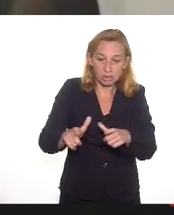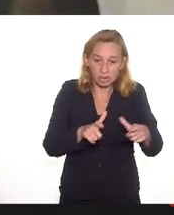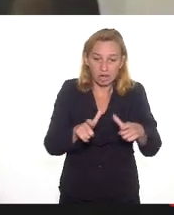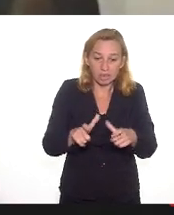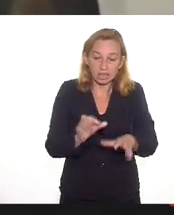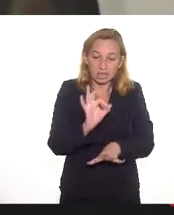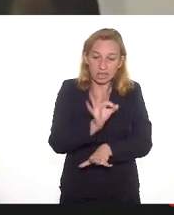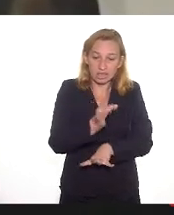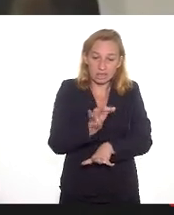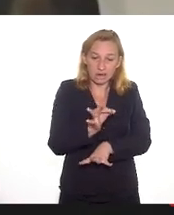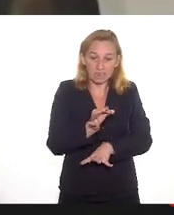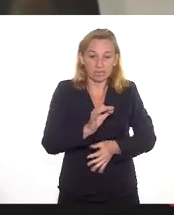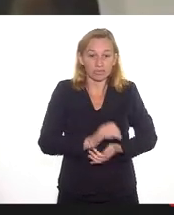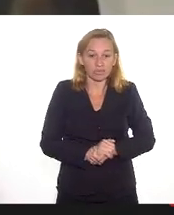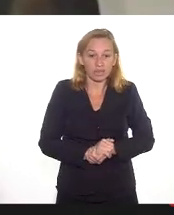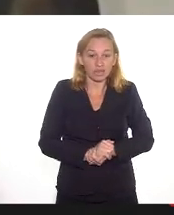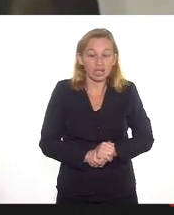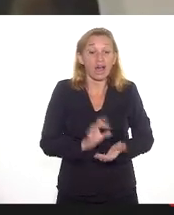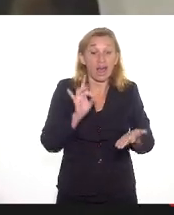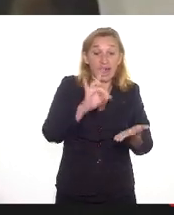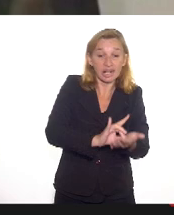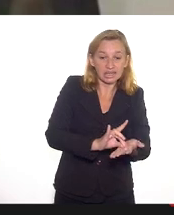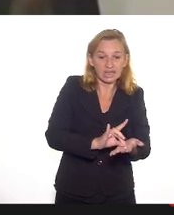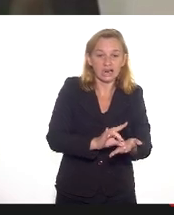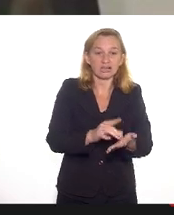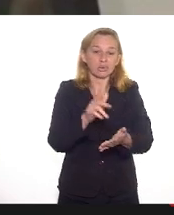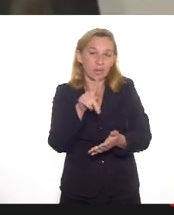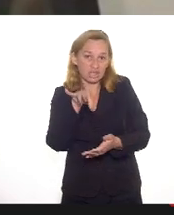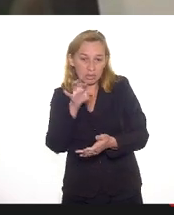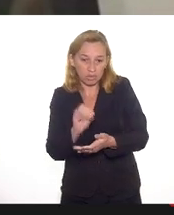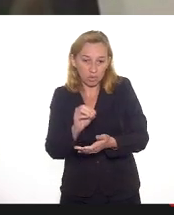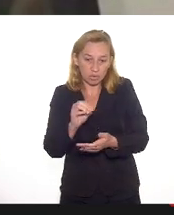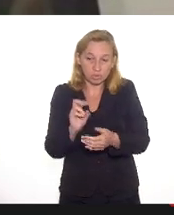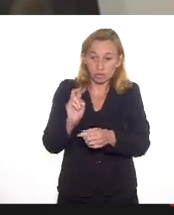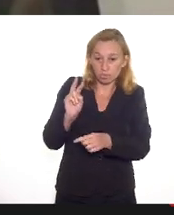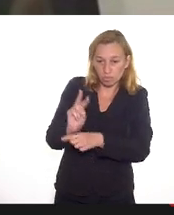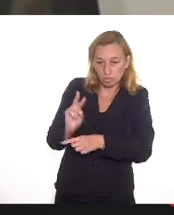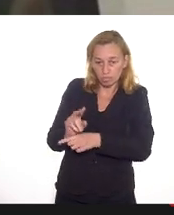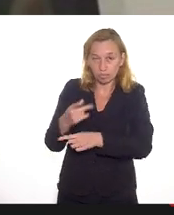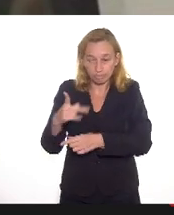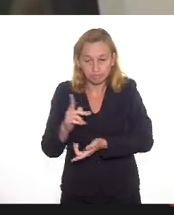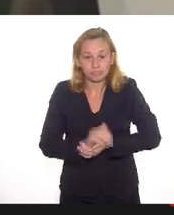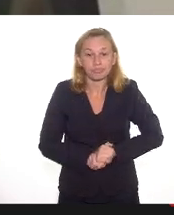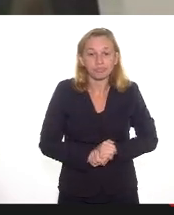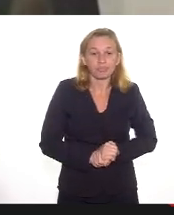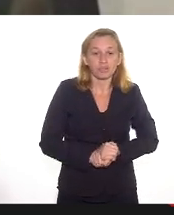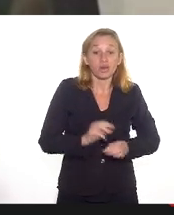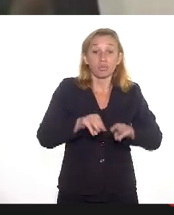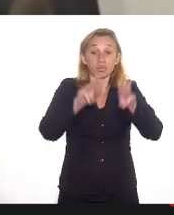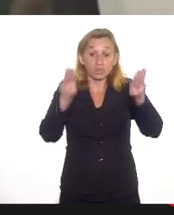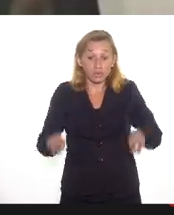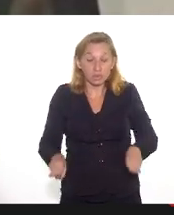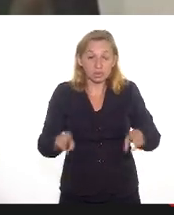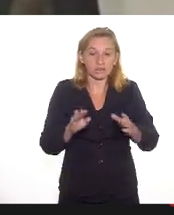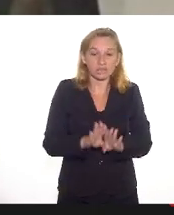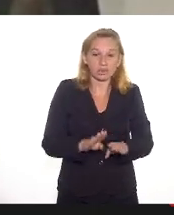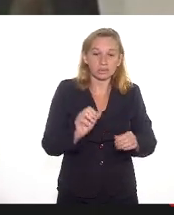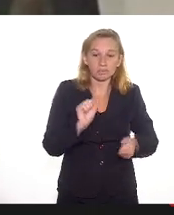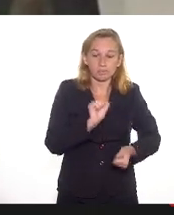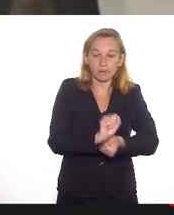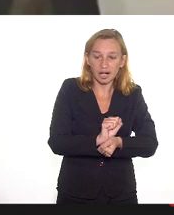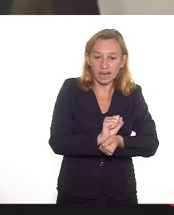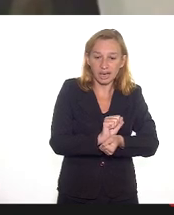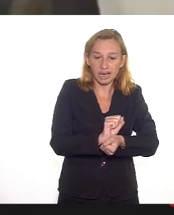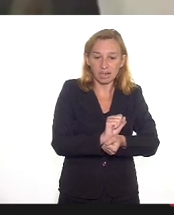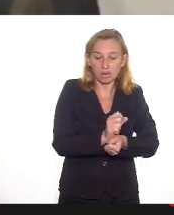minimamente a integridade desse patrimônio sob sua guarda. Museus dispensaram parte das equipes